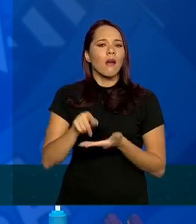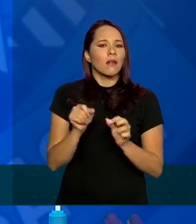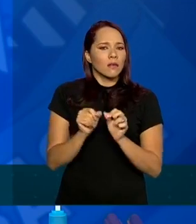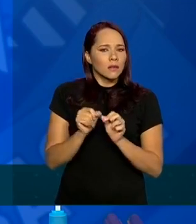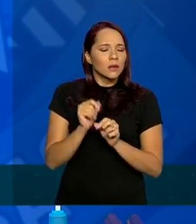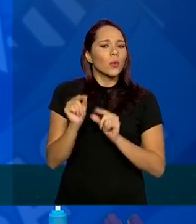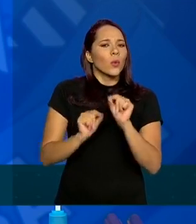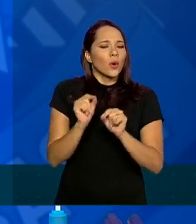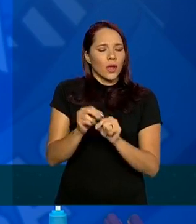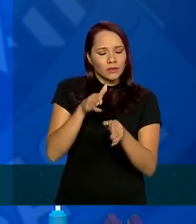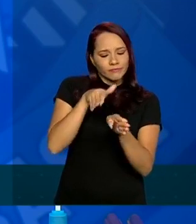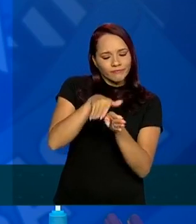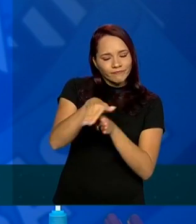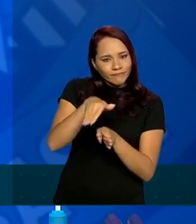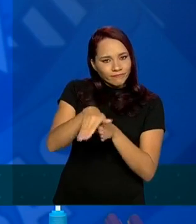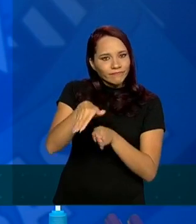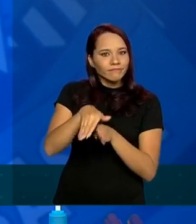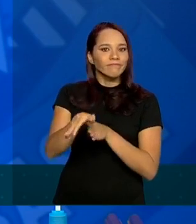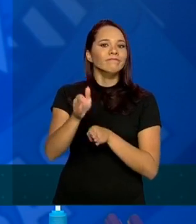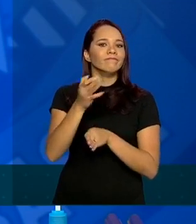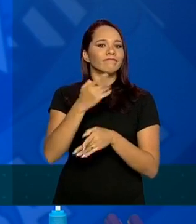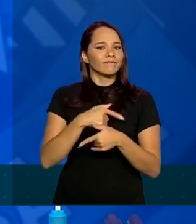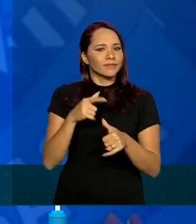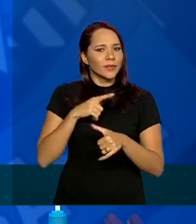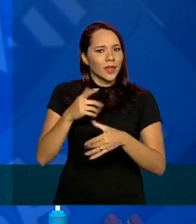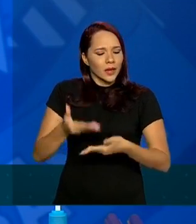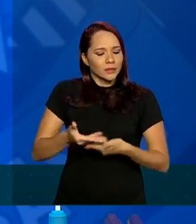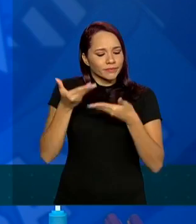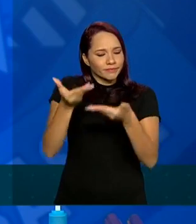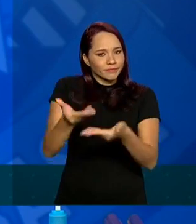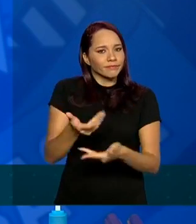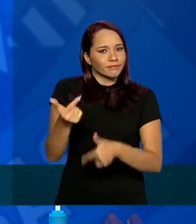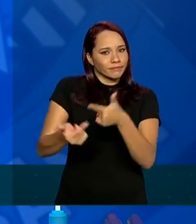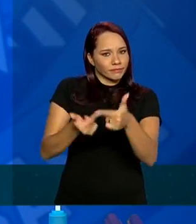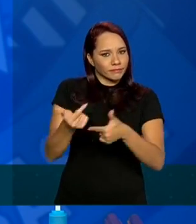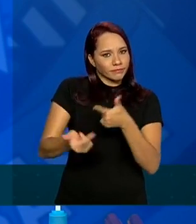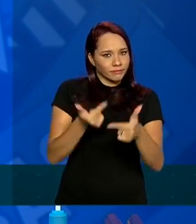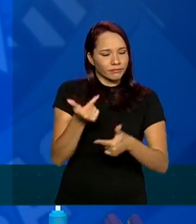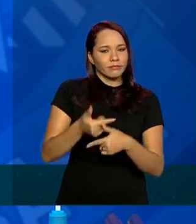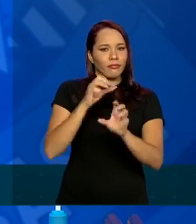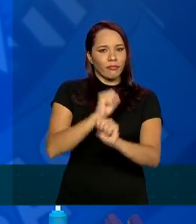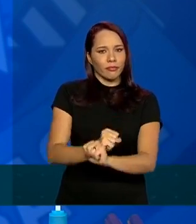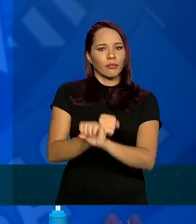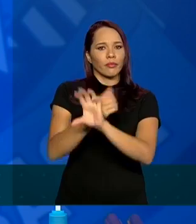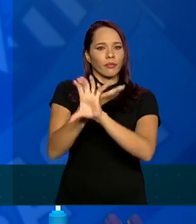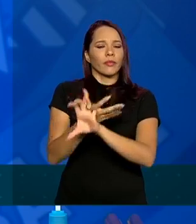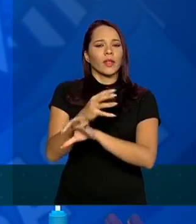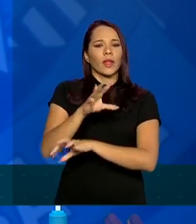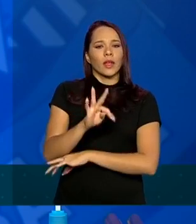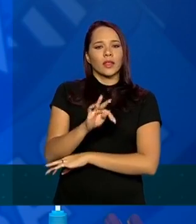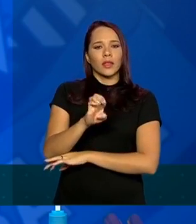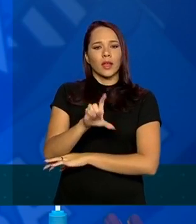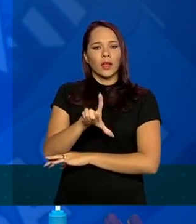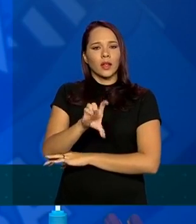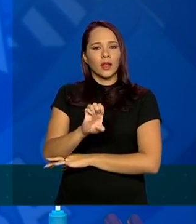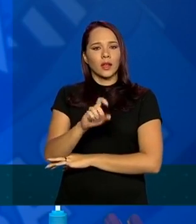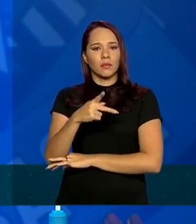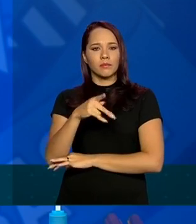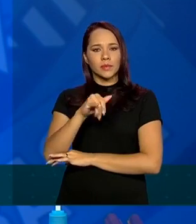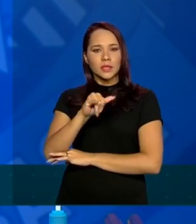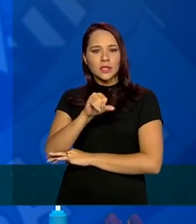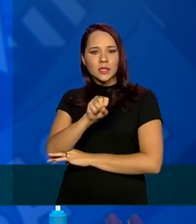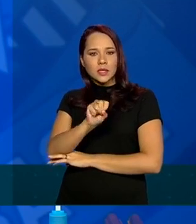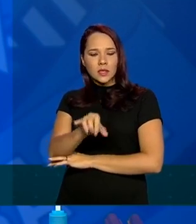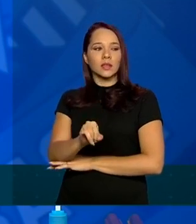orientações, tem ofertado o serviço do Telepsi e, além